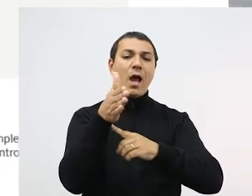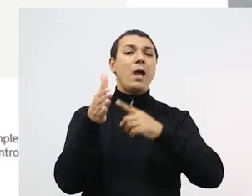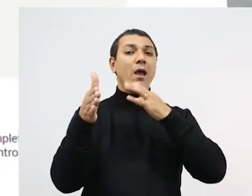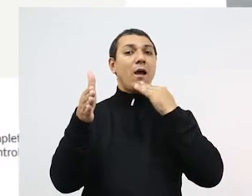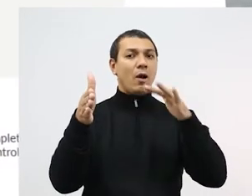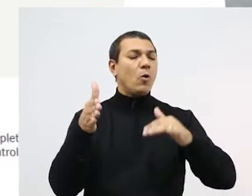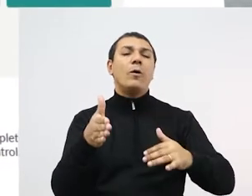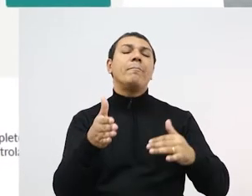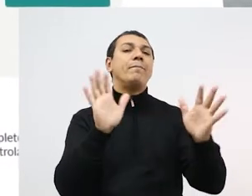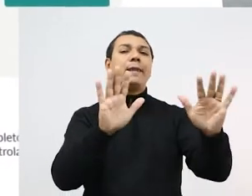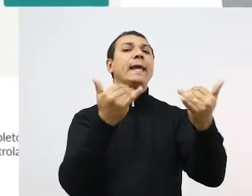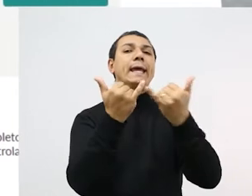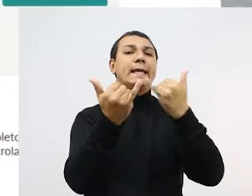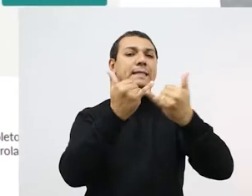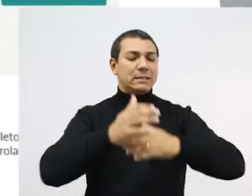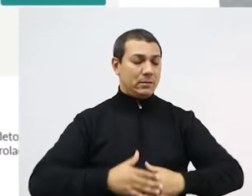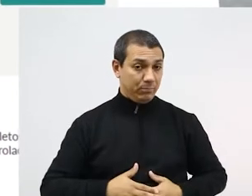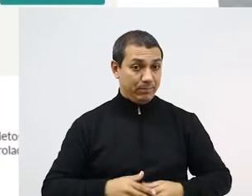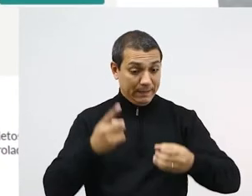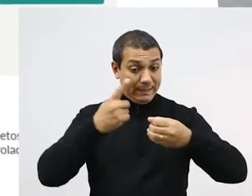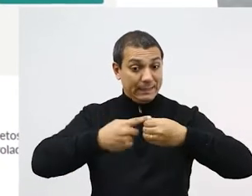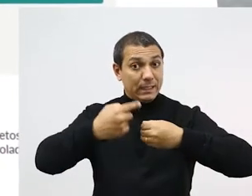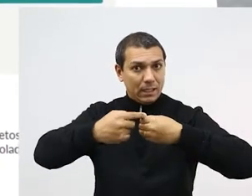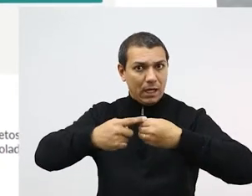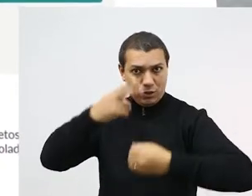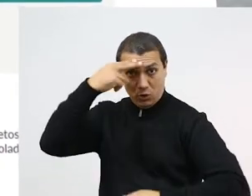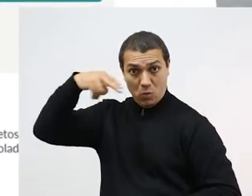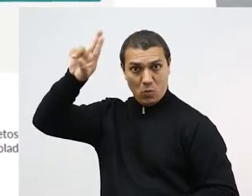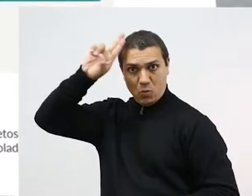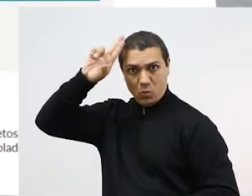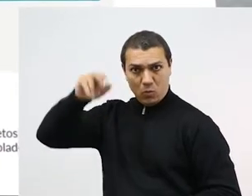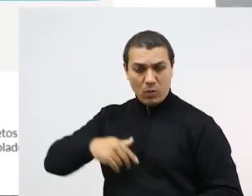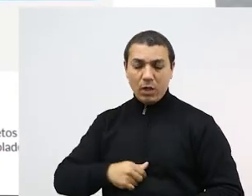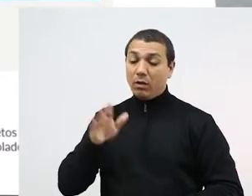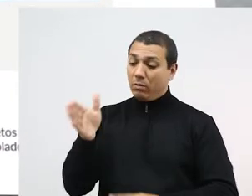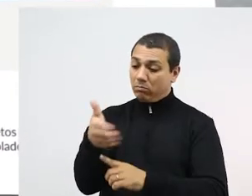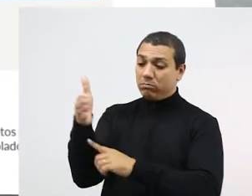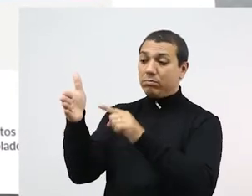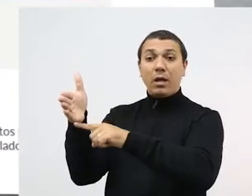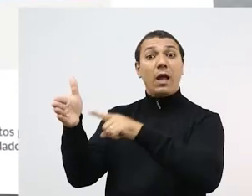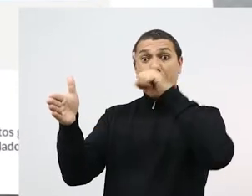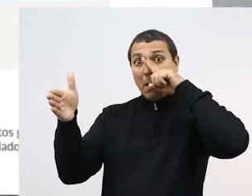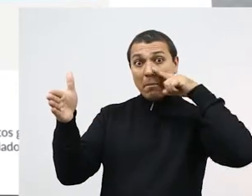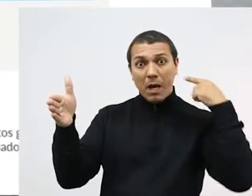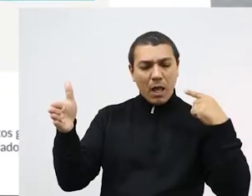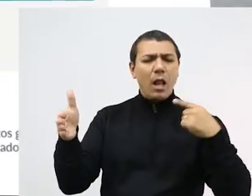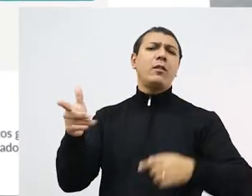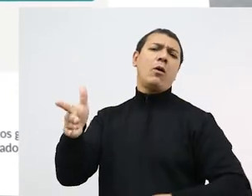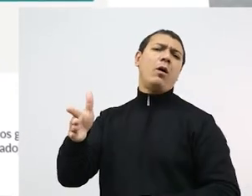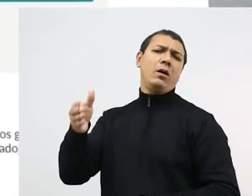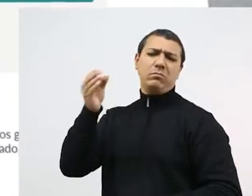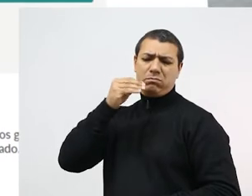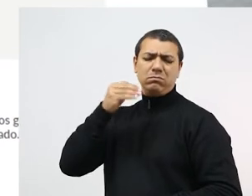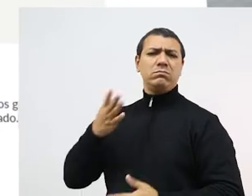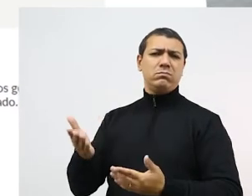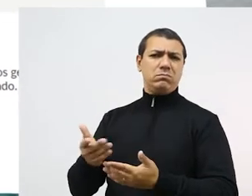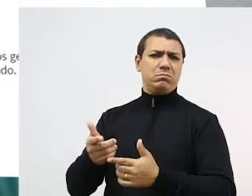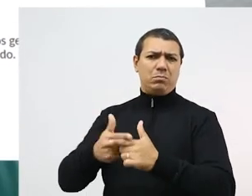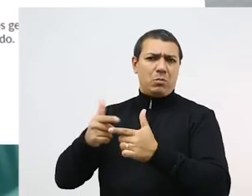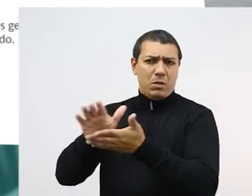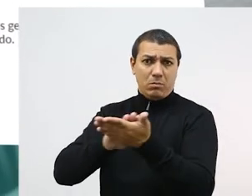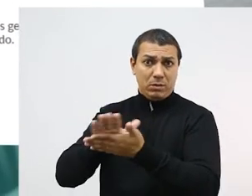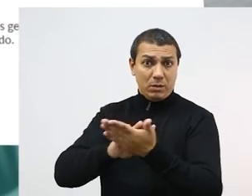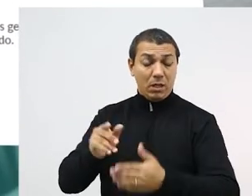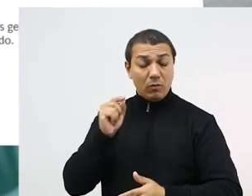a cor da bandeirinha e o que ela representa. Por exemplo, em Uruguaiana, neste momento a bandeira é amarela, portanto